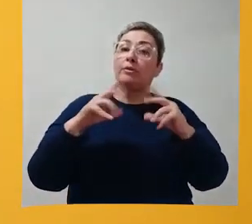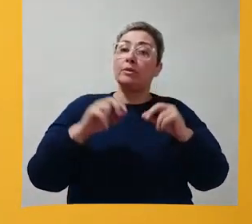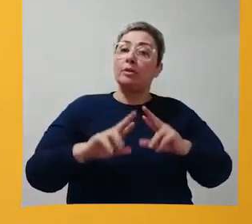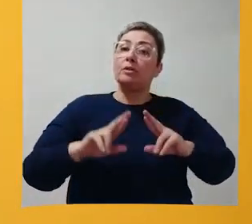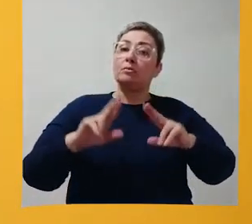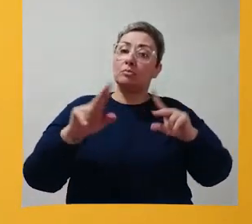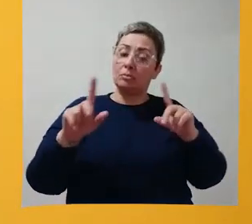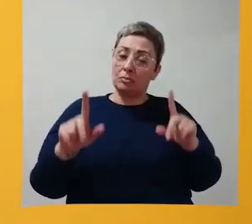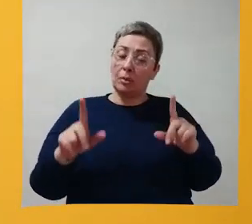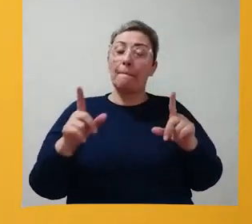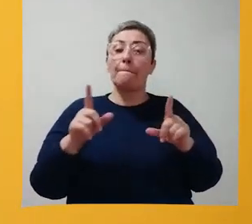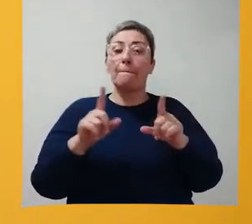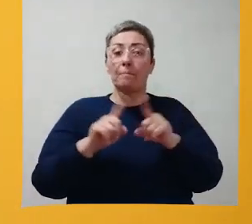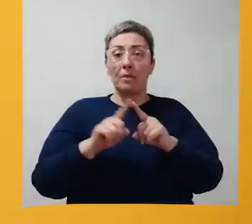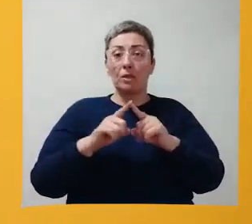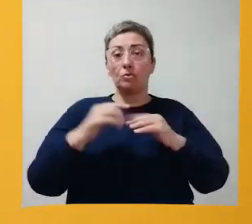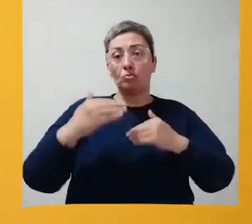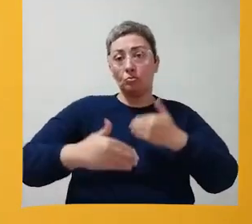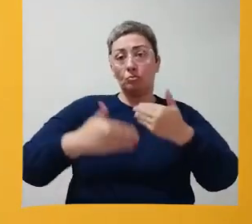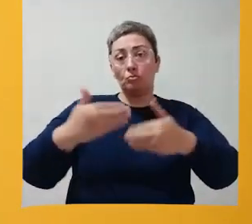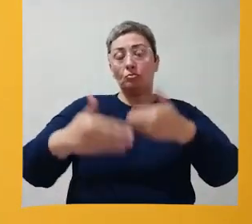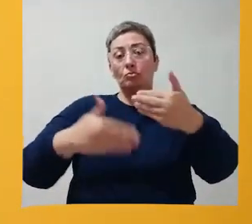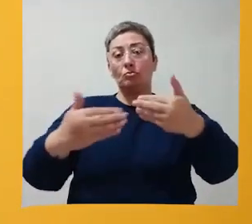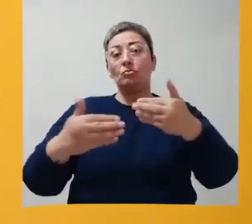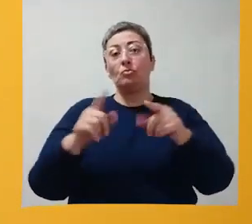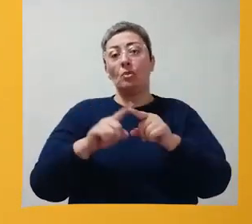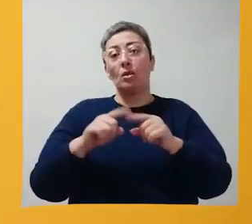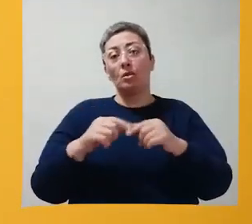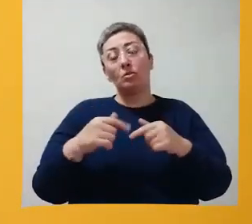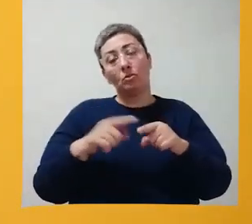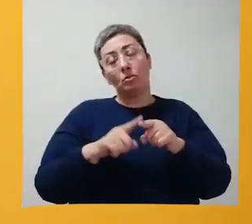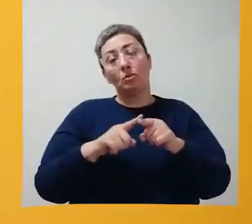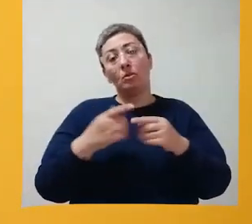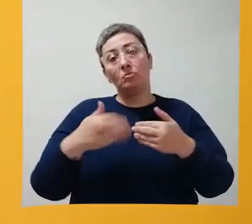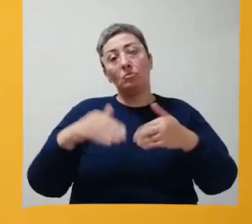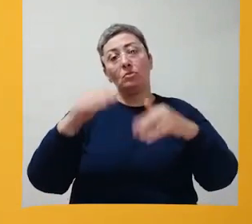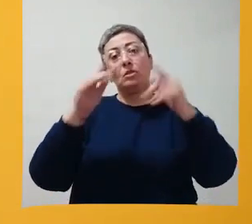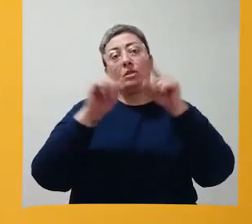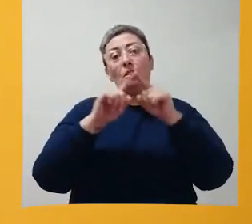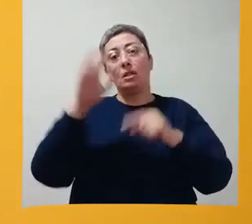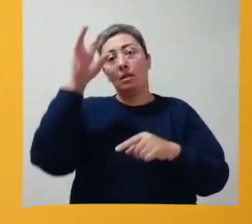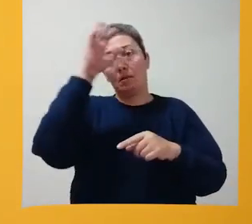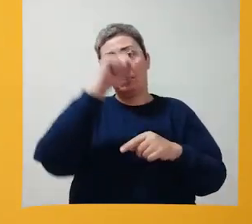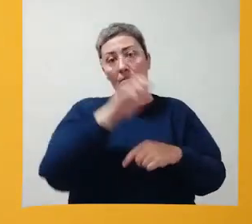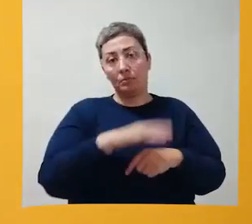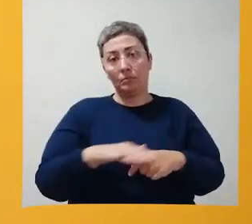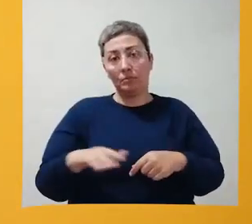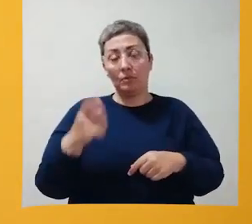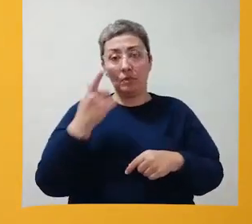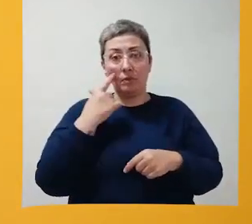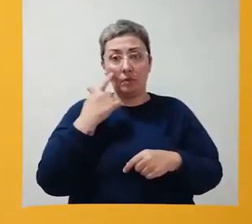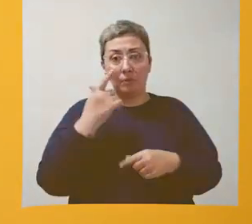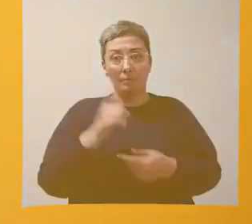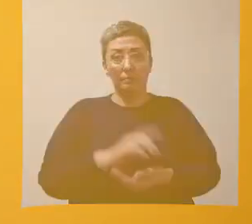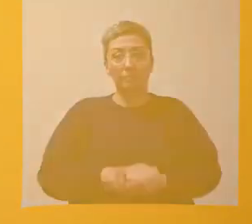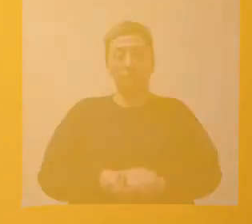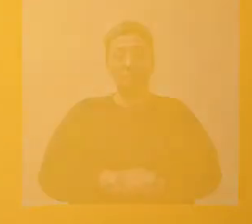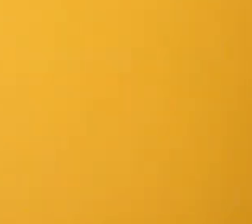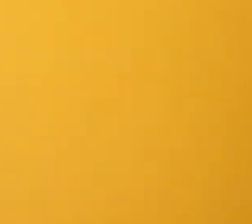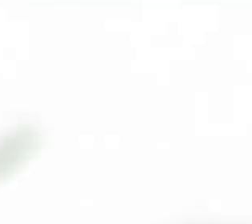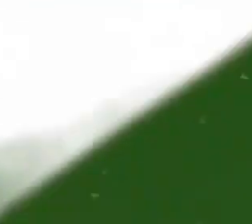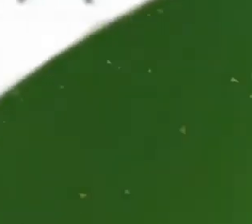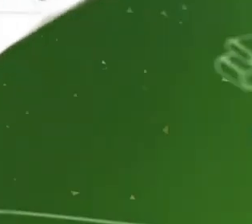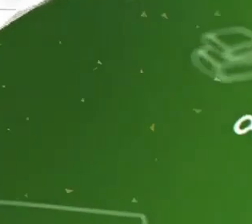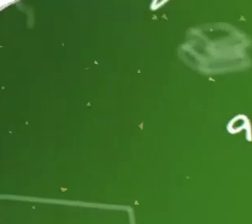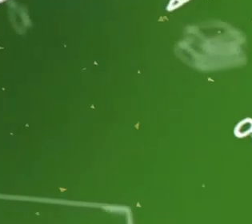toda a diferença. no processo de desenvolvimento e aprendizagem dessa criança. Vamos assistir?